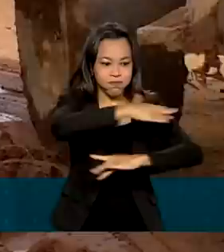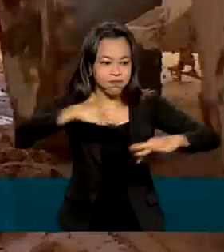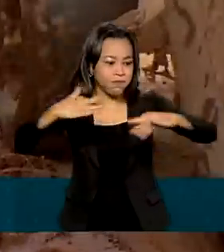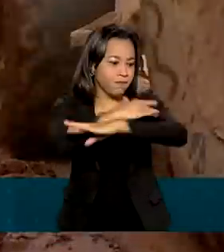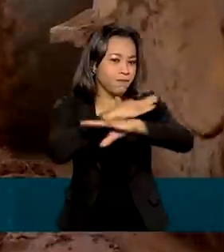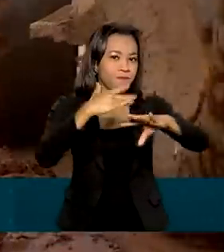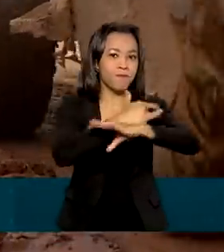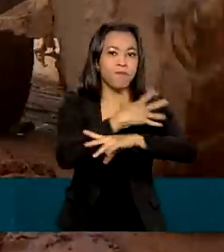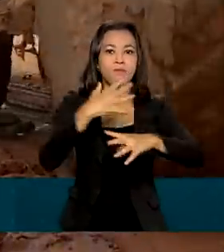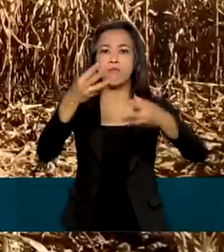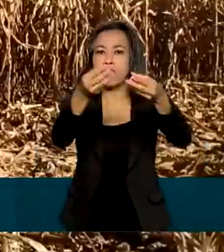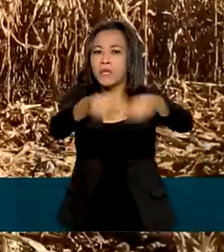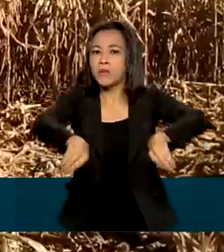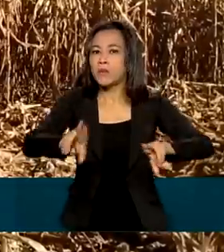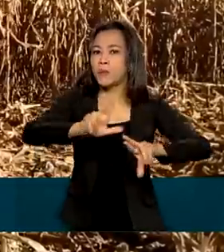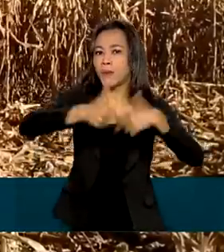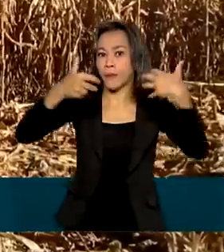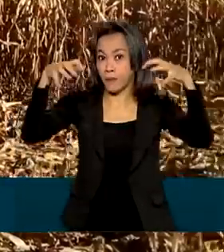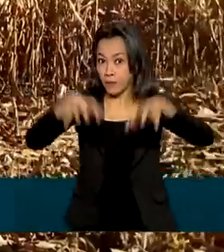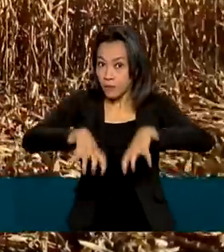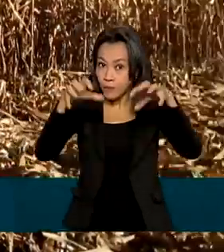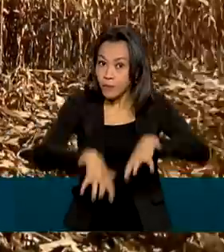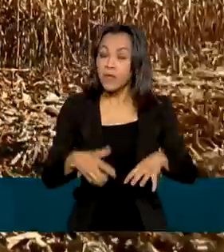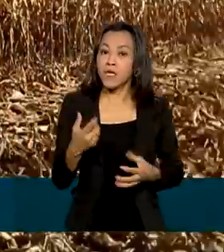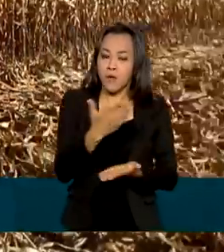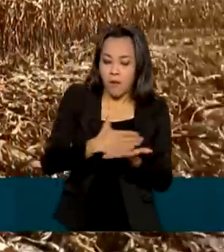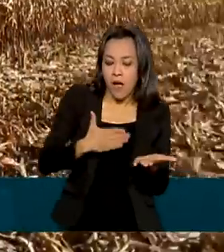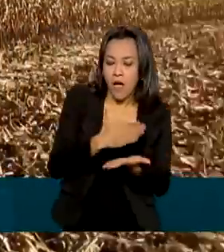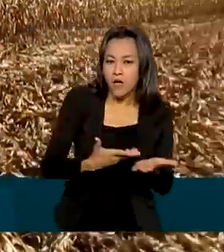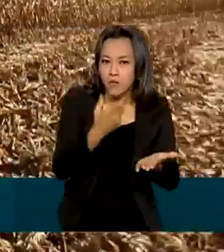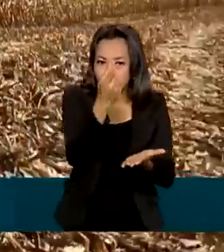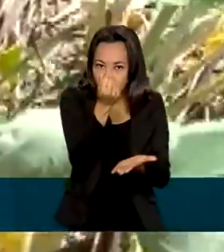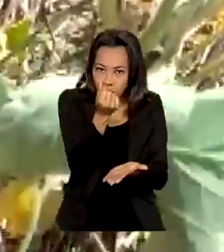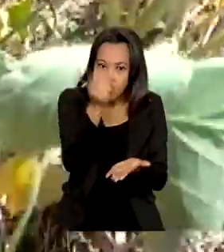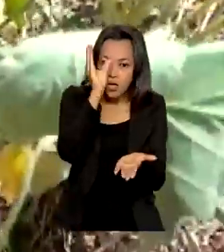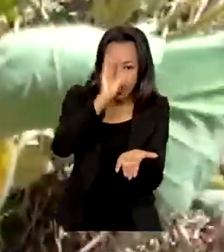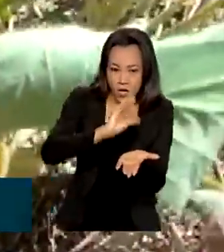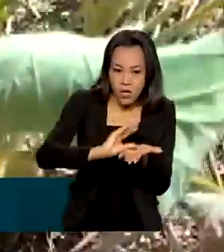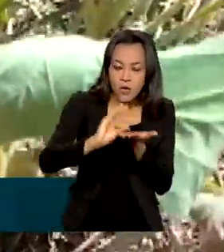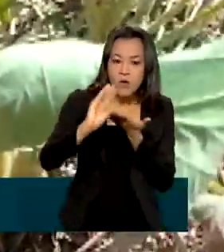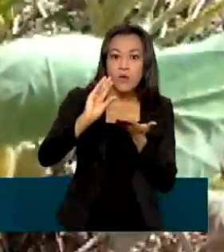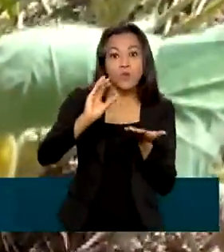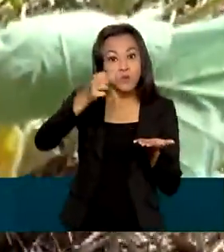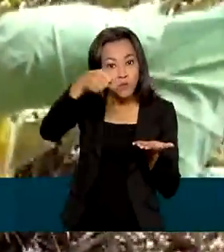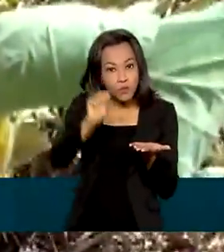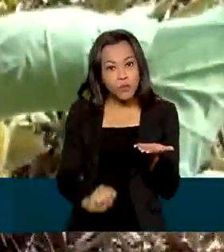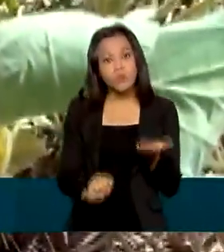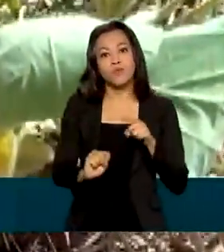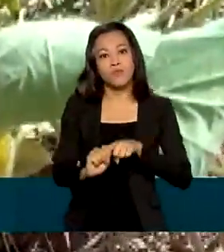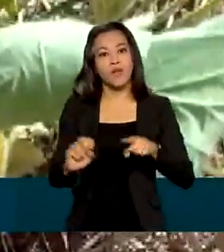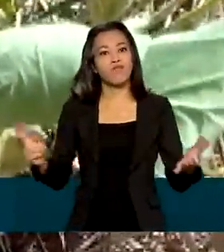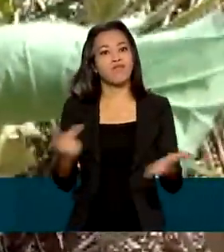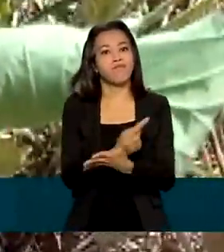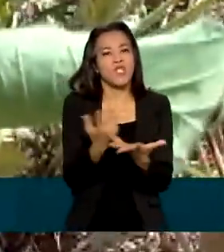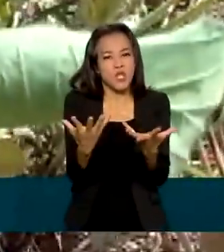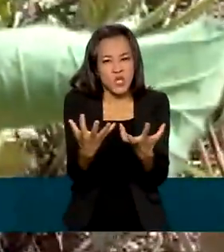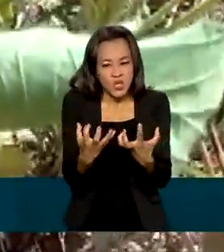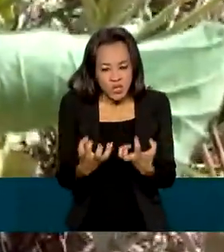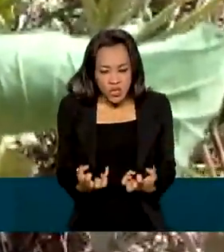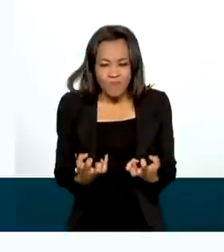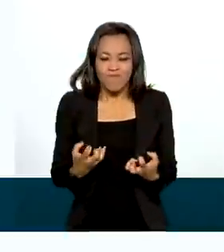causa das fortes chuvas. Parte do dinheiro será destinada aos estados da região sul, atingidos pela estiagem